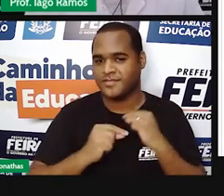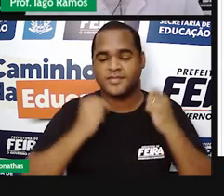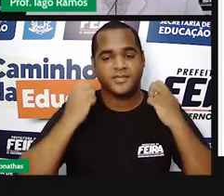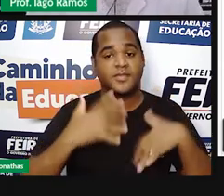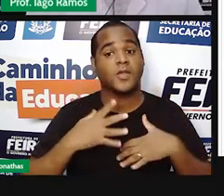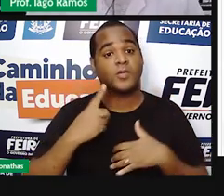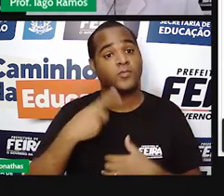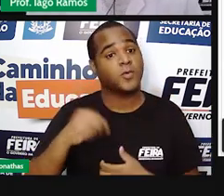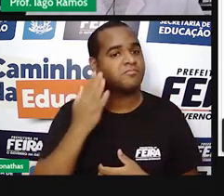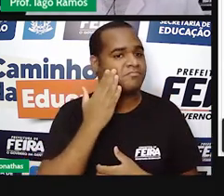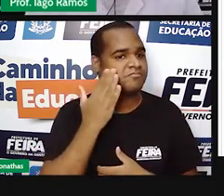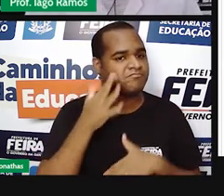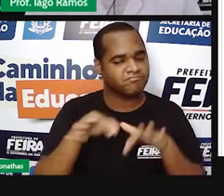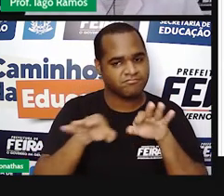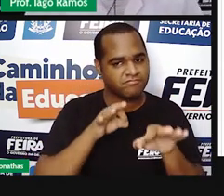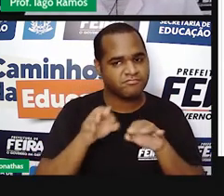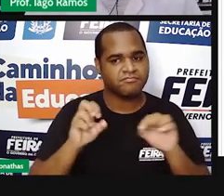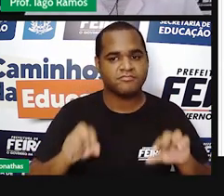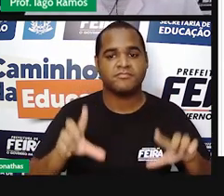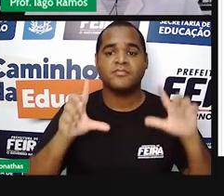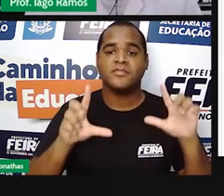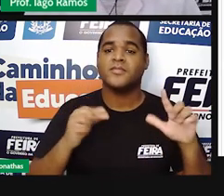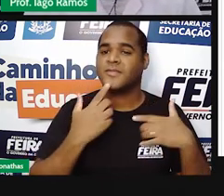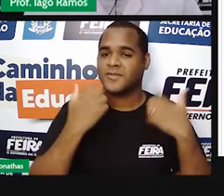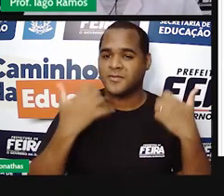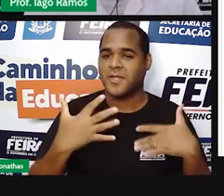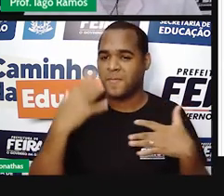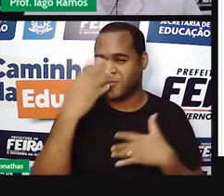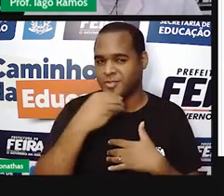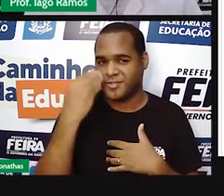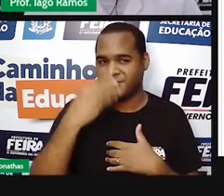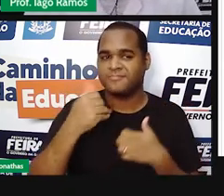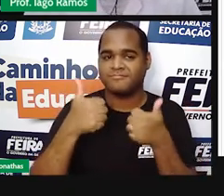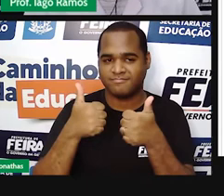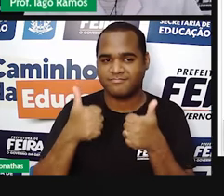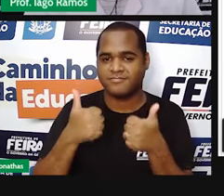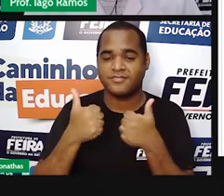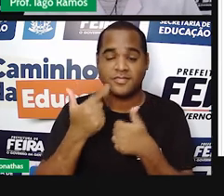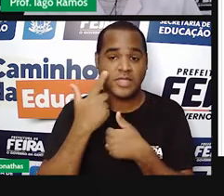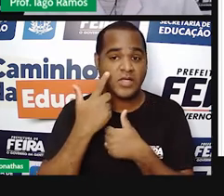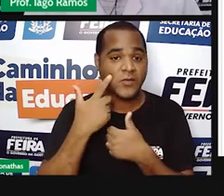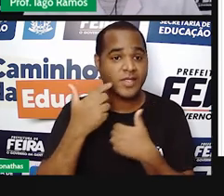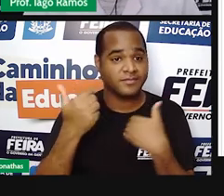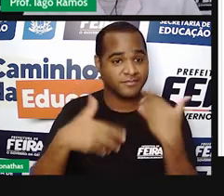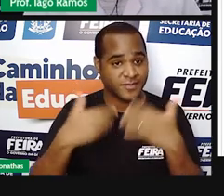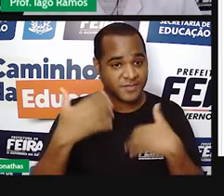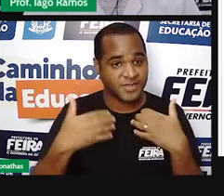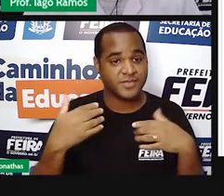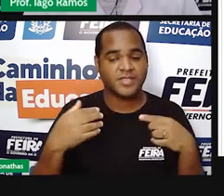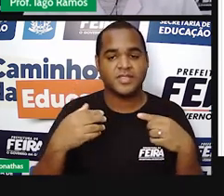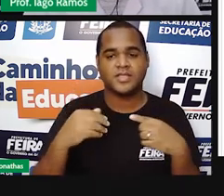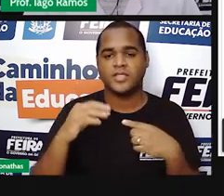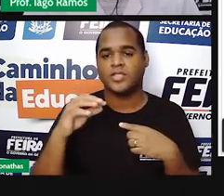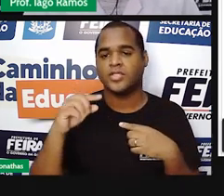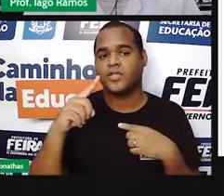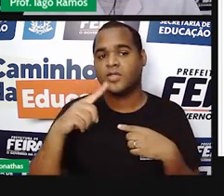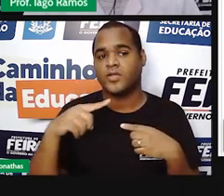porque aí a gente já organiza a tela, fica tudo bonitinho. Olha só. Só vou fazer isso aqui.